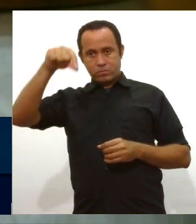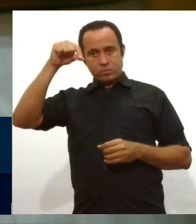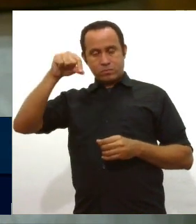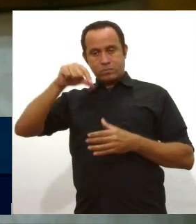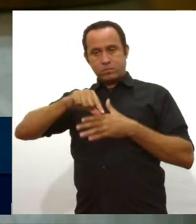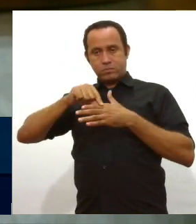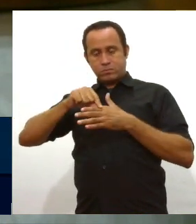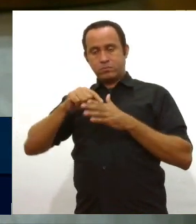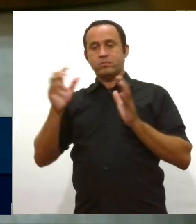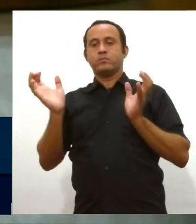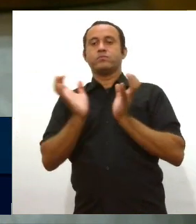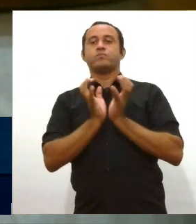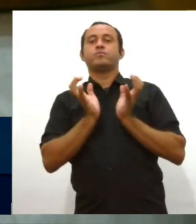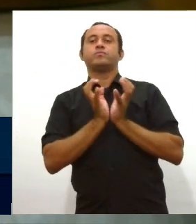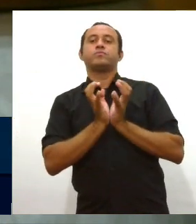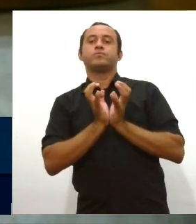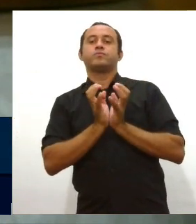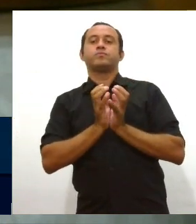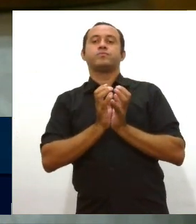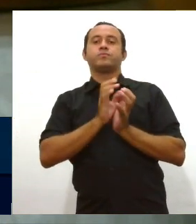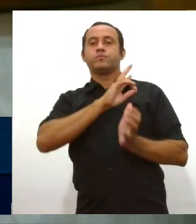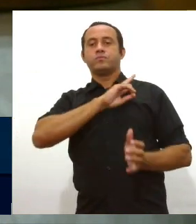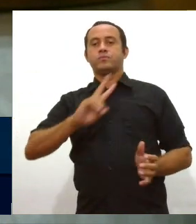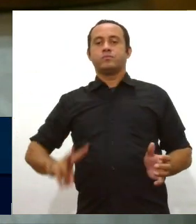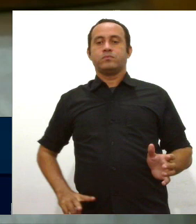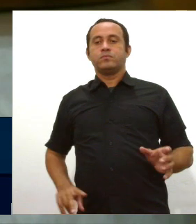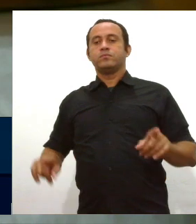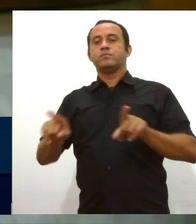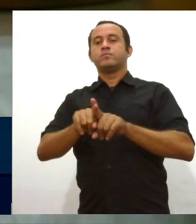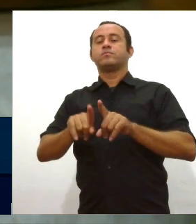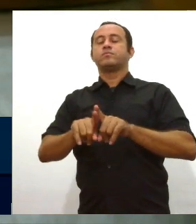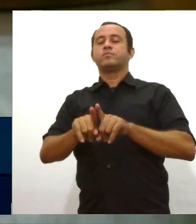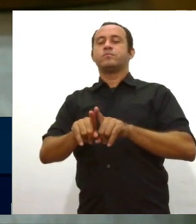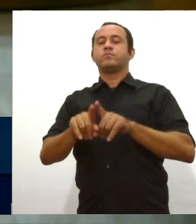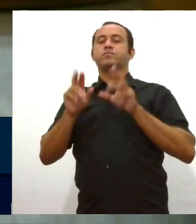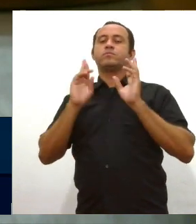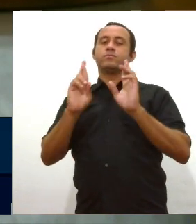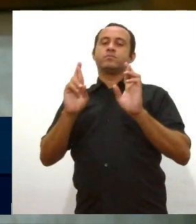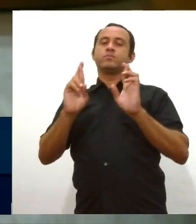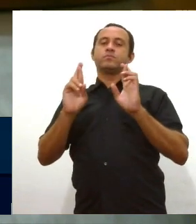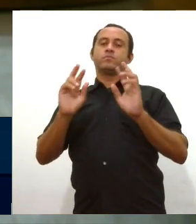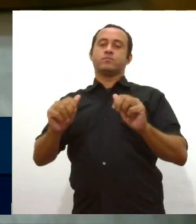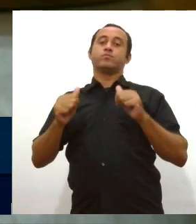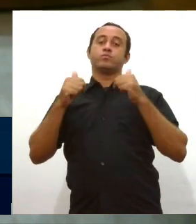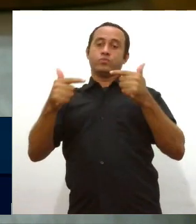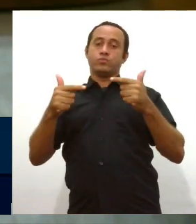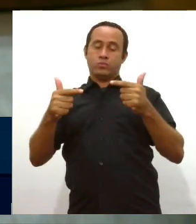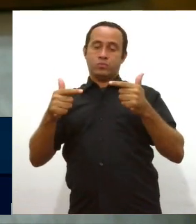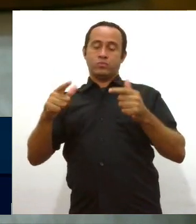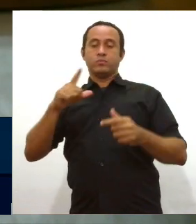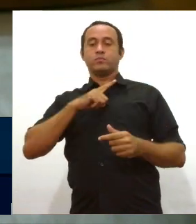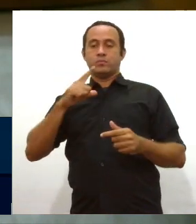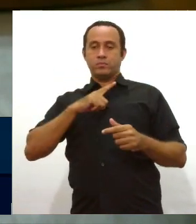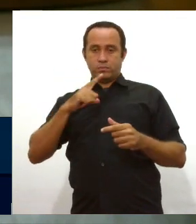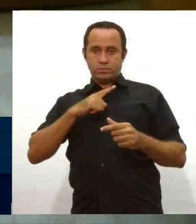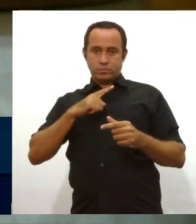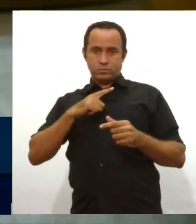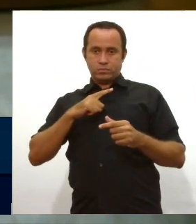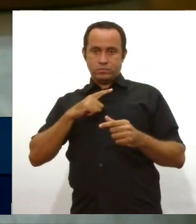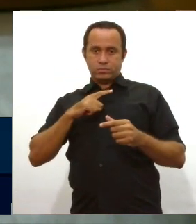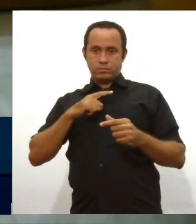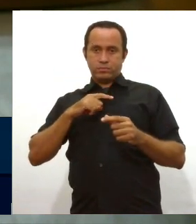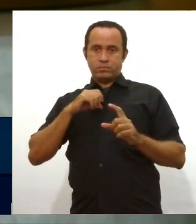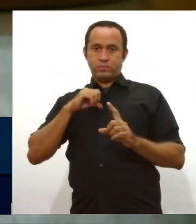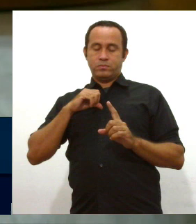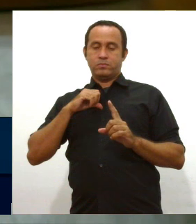completa com candidatos a vereadores. Desejamos também sucesso nessa caminhada aos que fazem o Cidadania